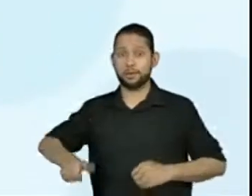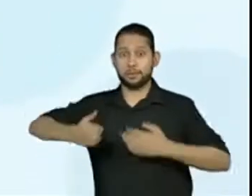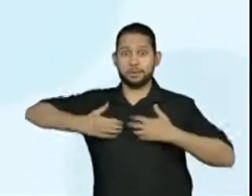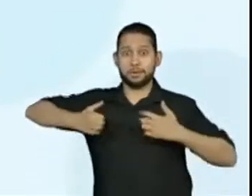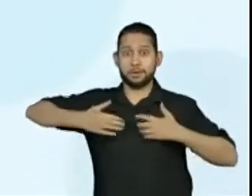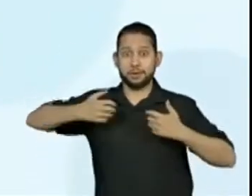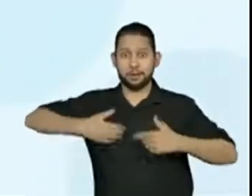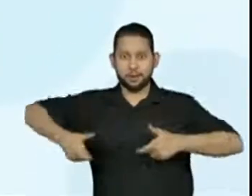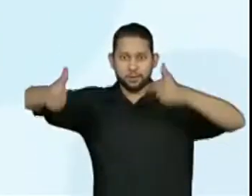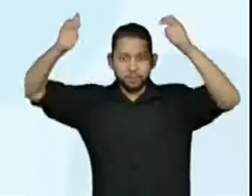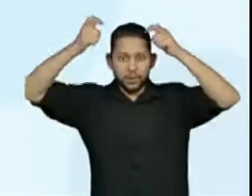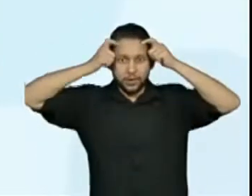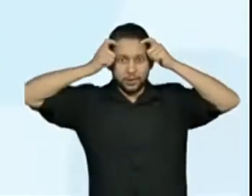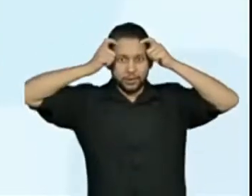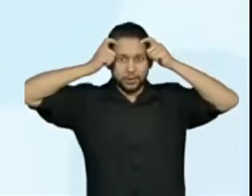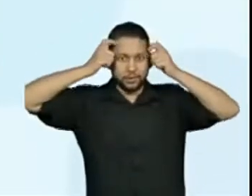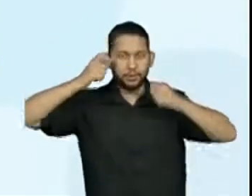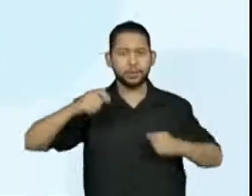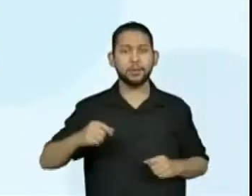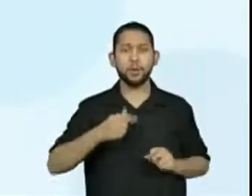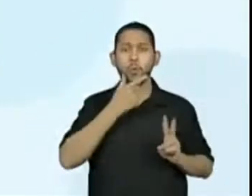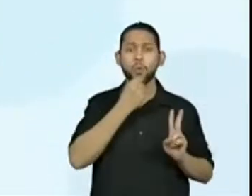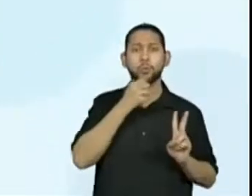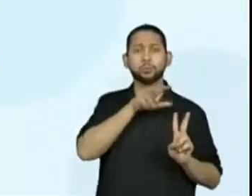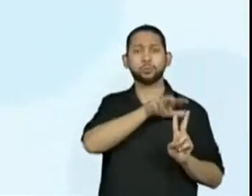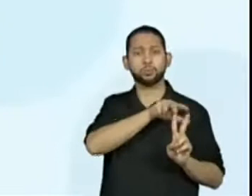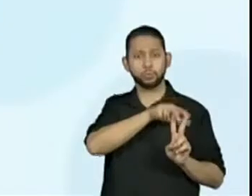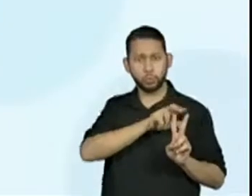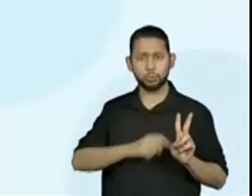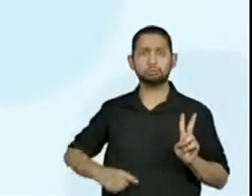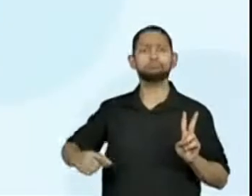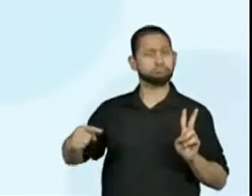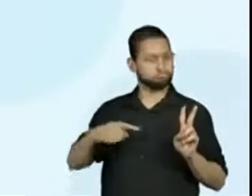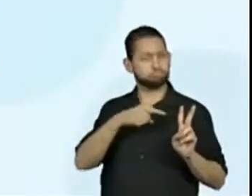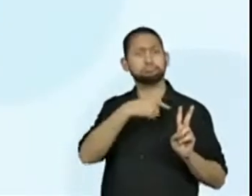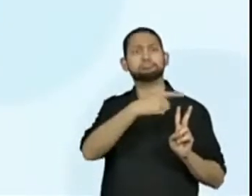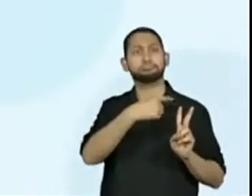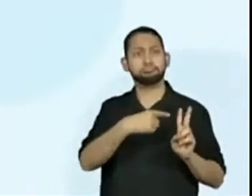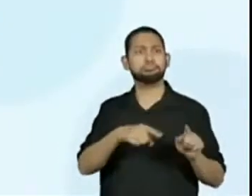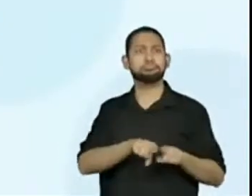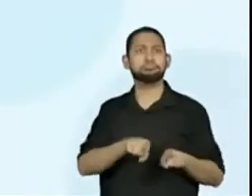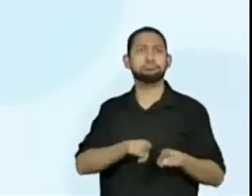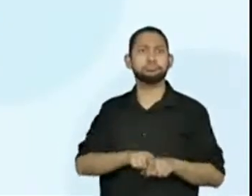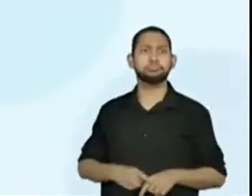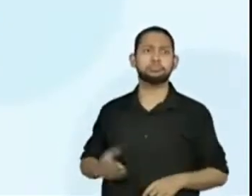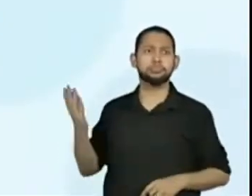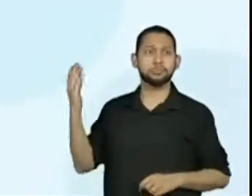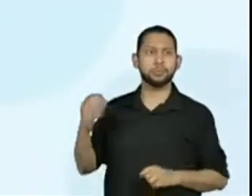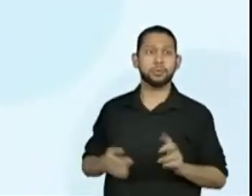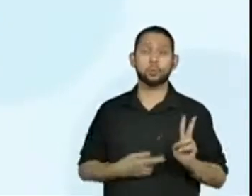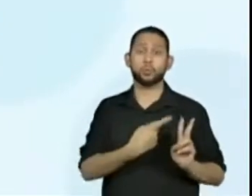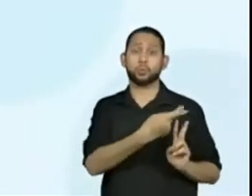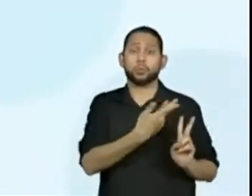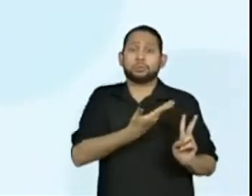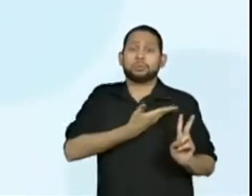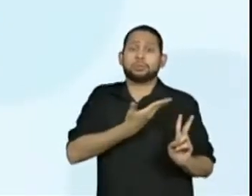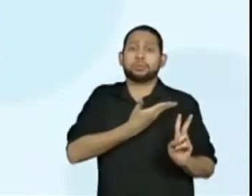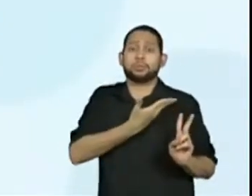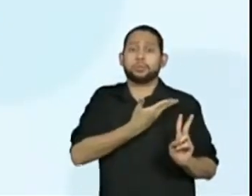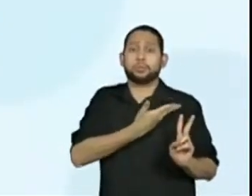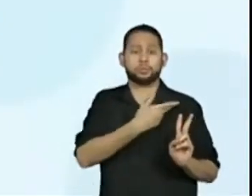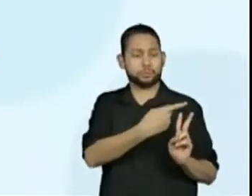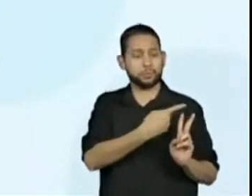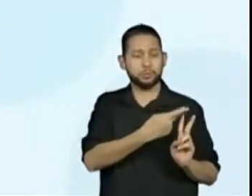né? Na história. E os dois homens também. Tem os dois companheiros. companheiros, isso. Que